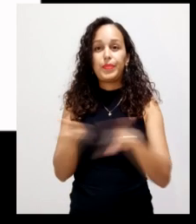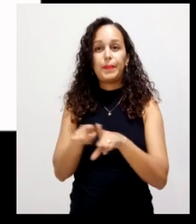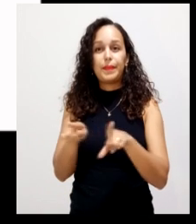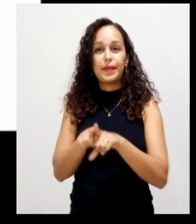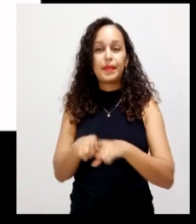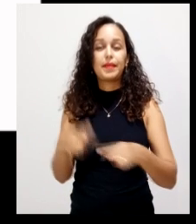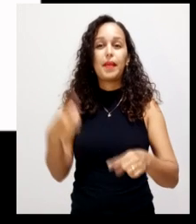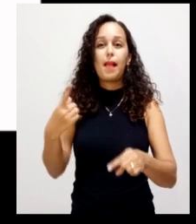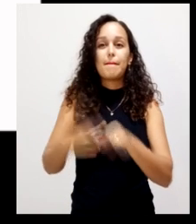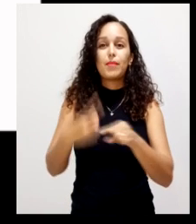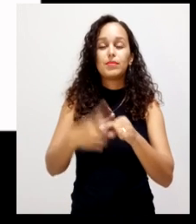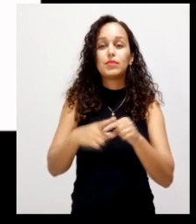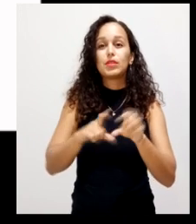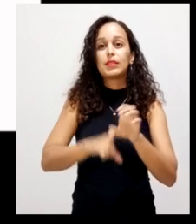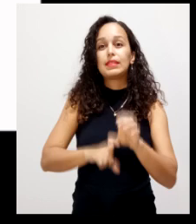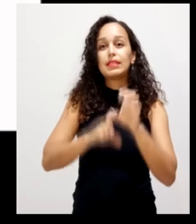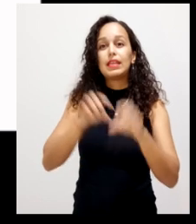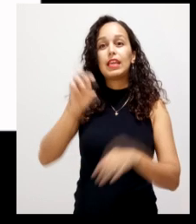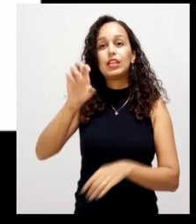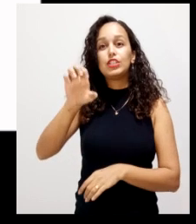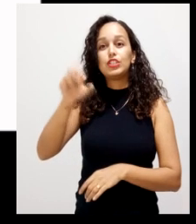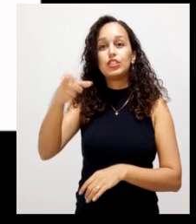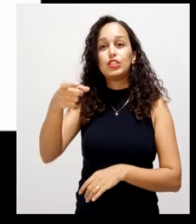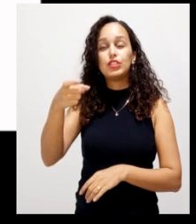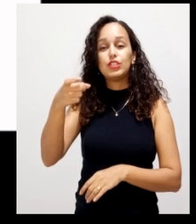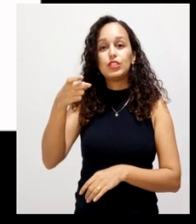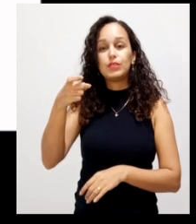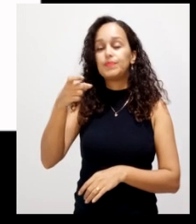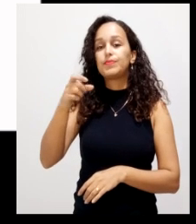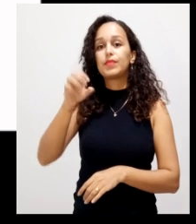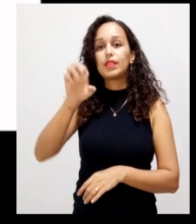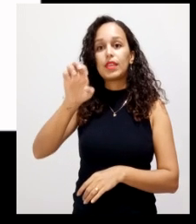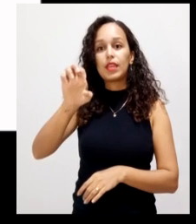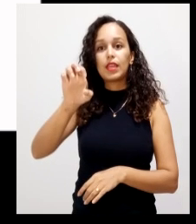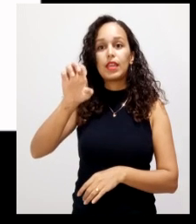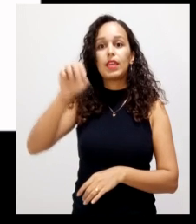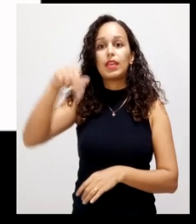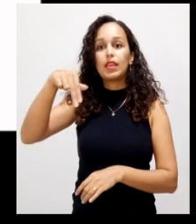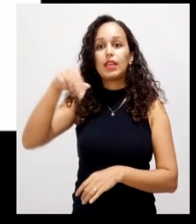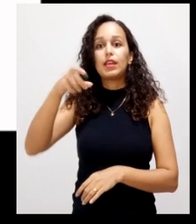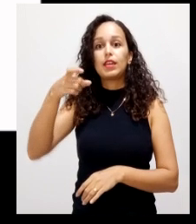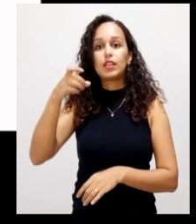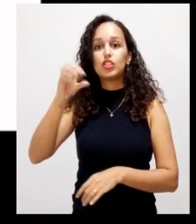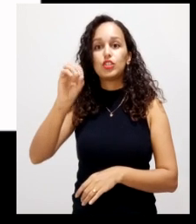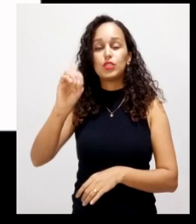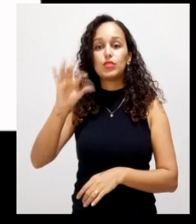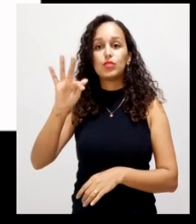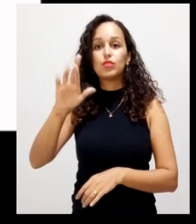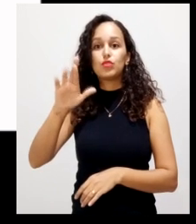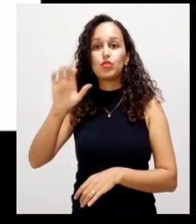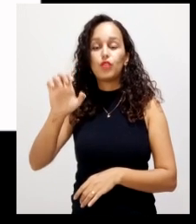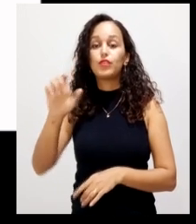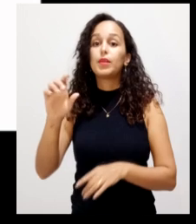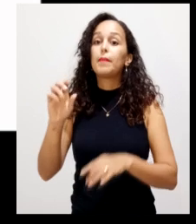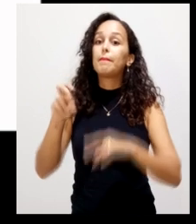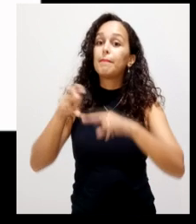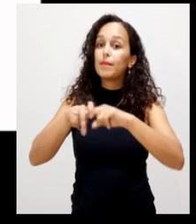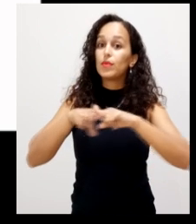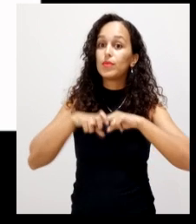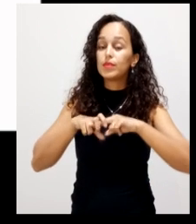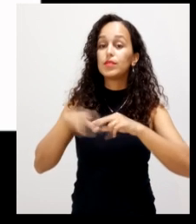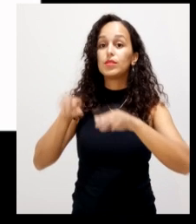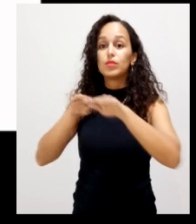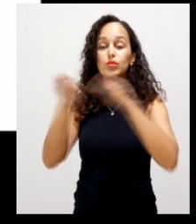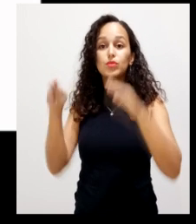derivados de enxofre e por isso nós necessitamos que esse composto ele seja revirado, aerado para que